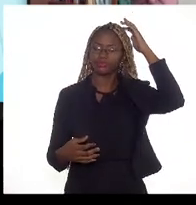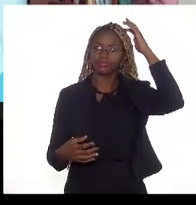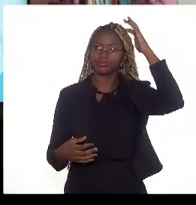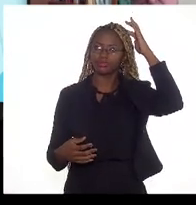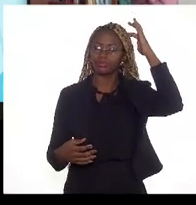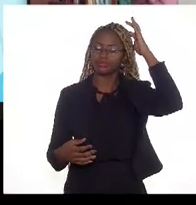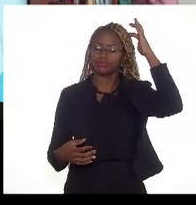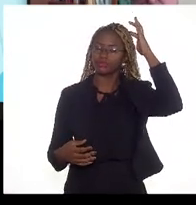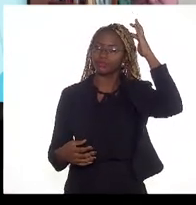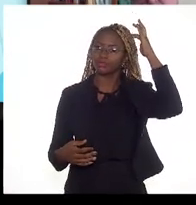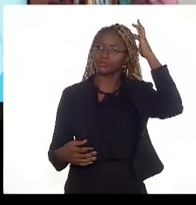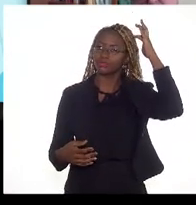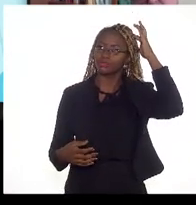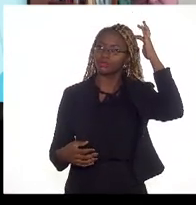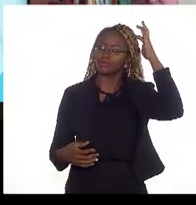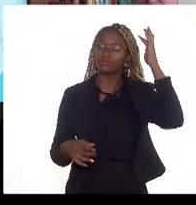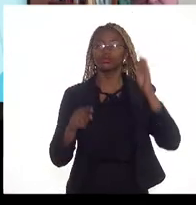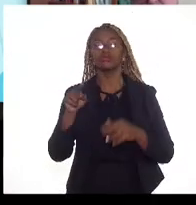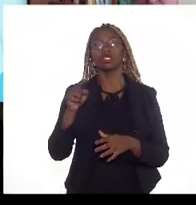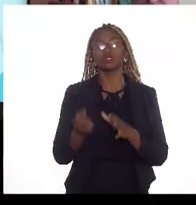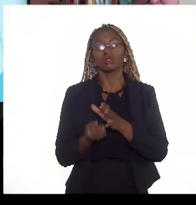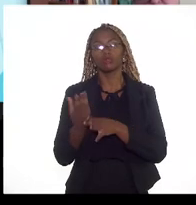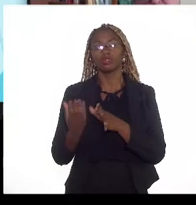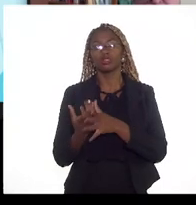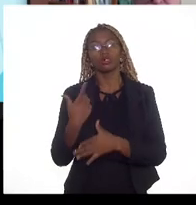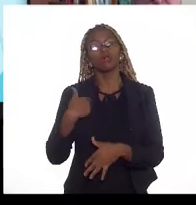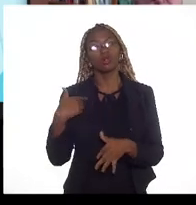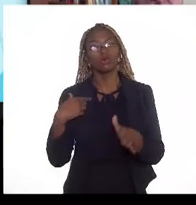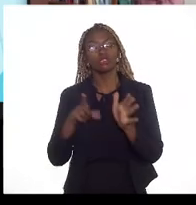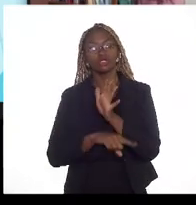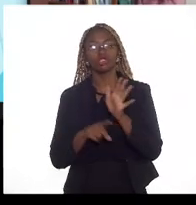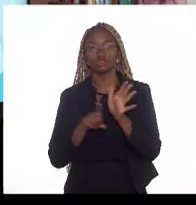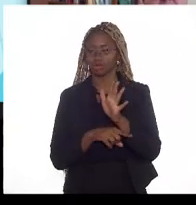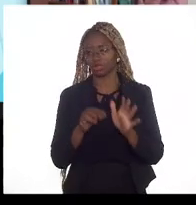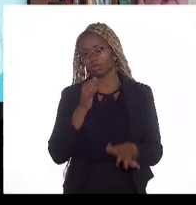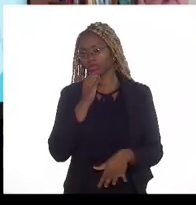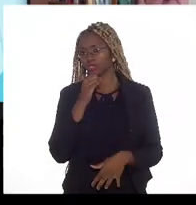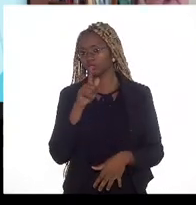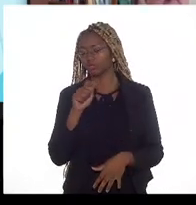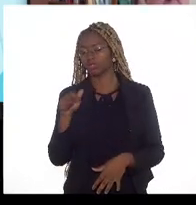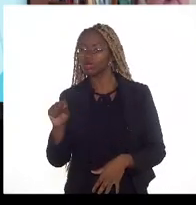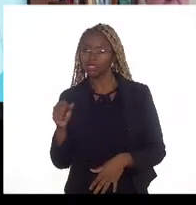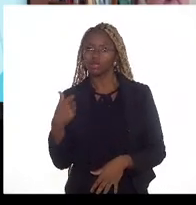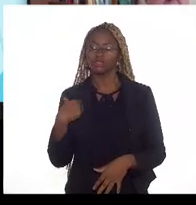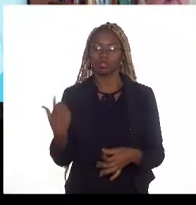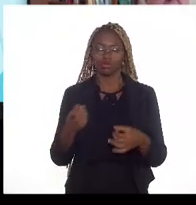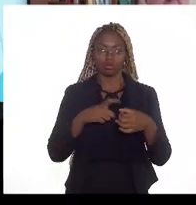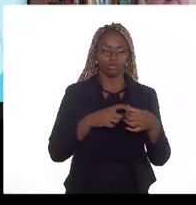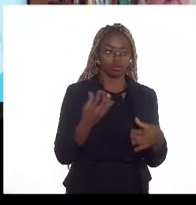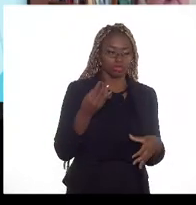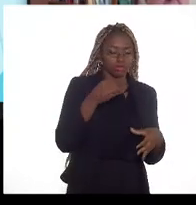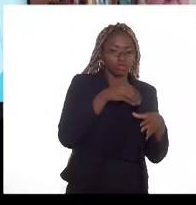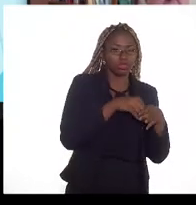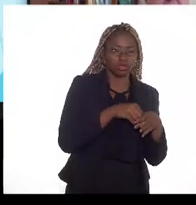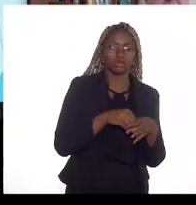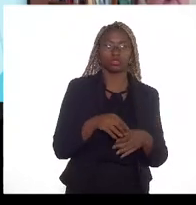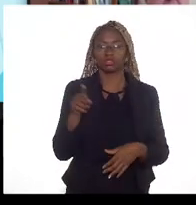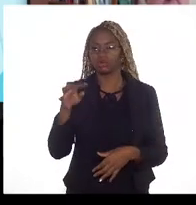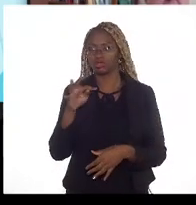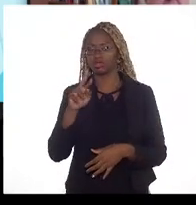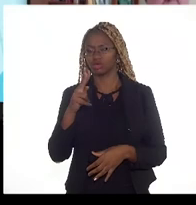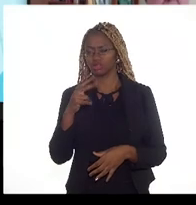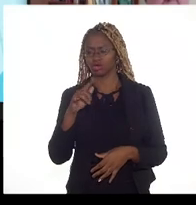produção eu vou descontar no caso do gás a reinjeção o Tiago também já mencionou isso